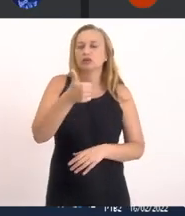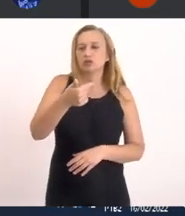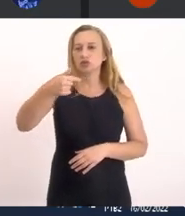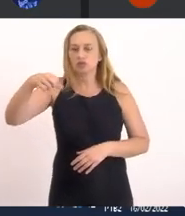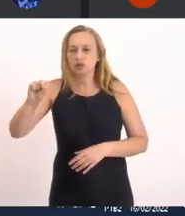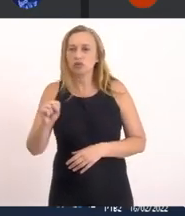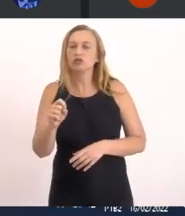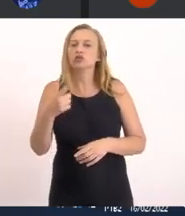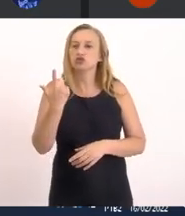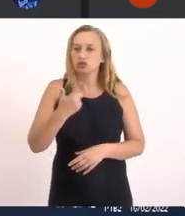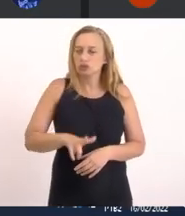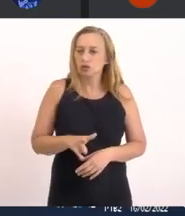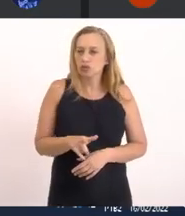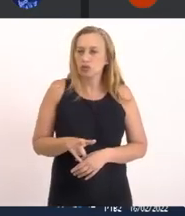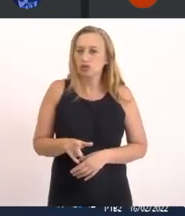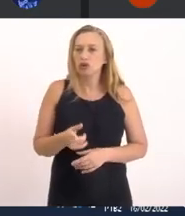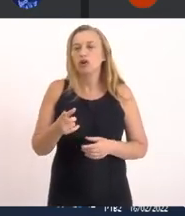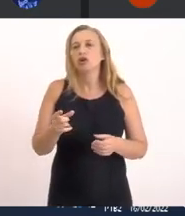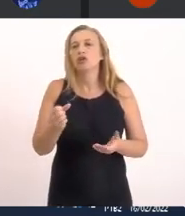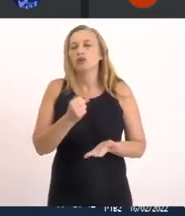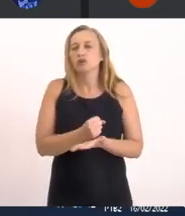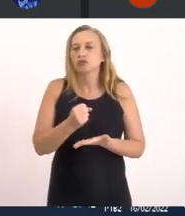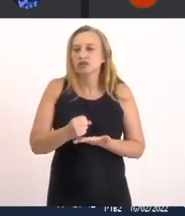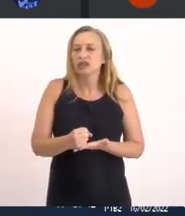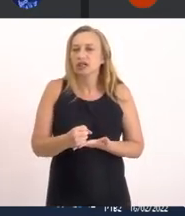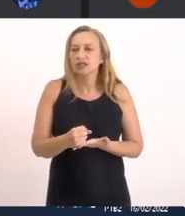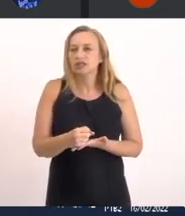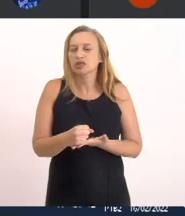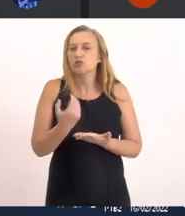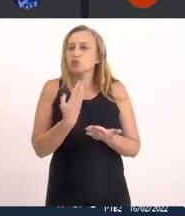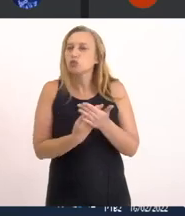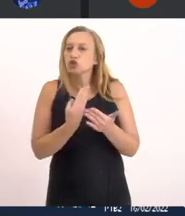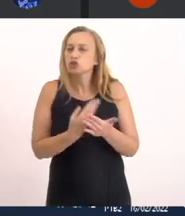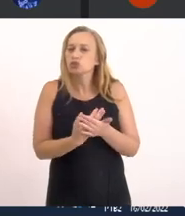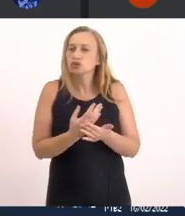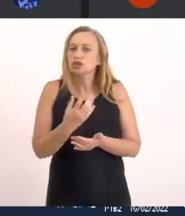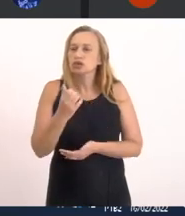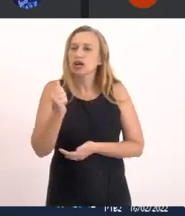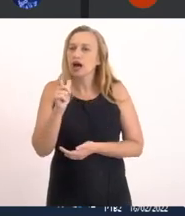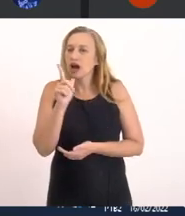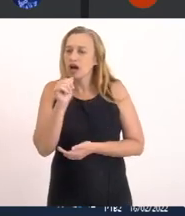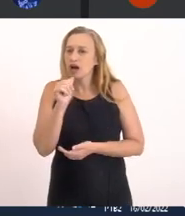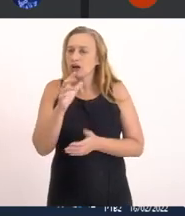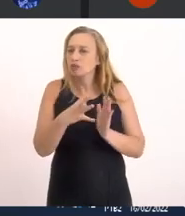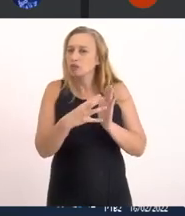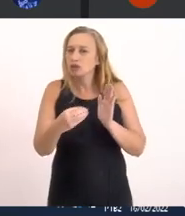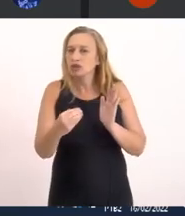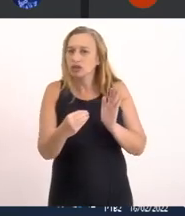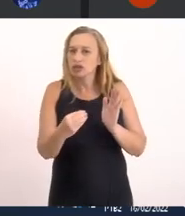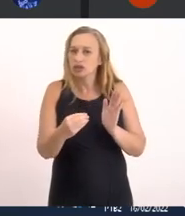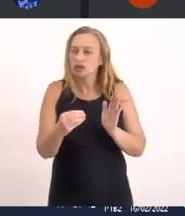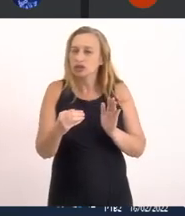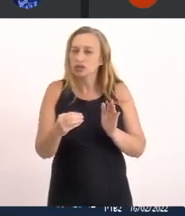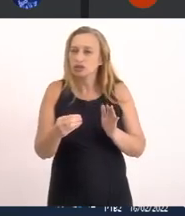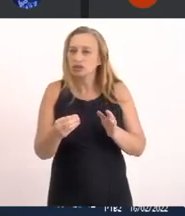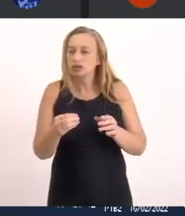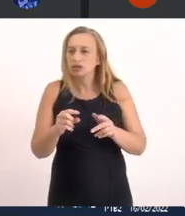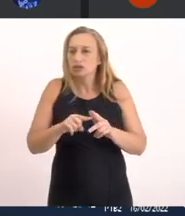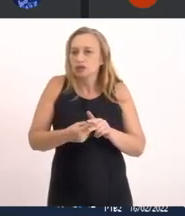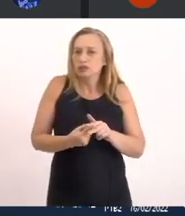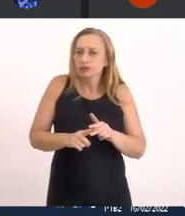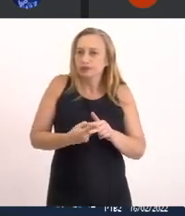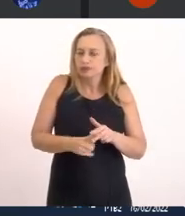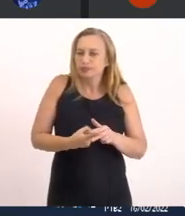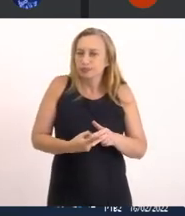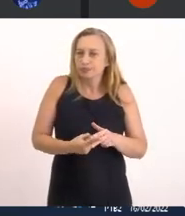serra Novamente Contrata Um estudo Da aqua modelo Para redimensionamento E rearrumação Desse